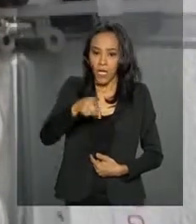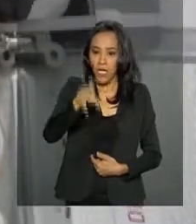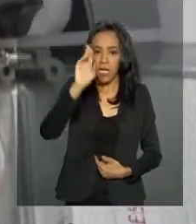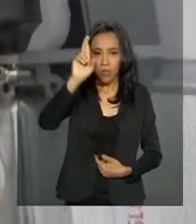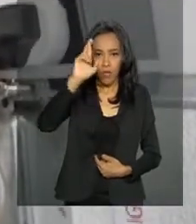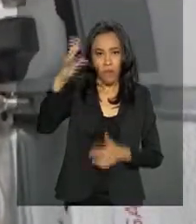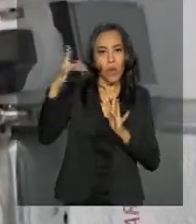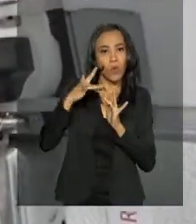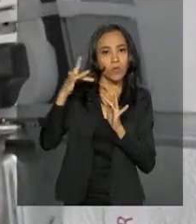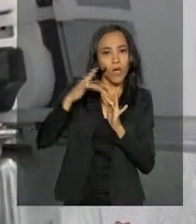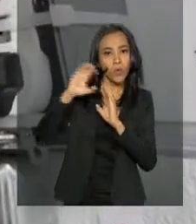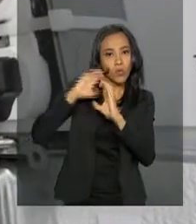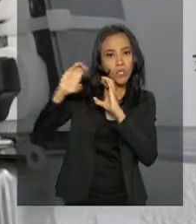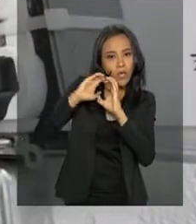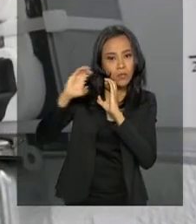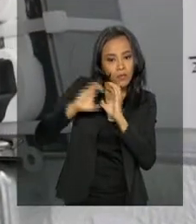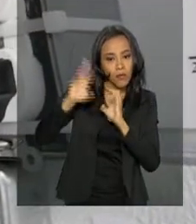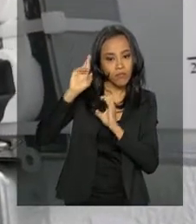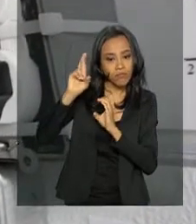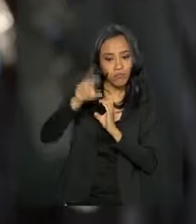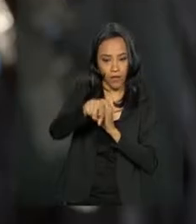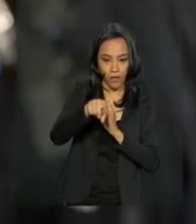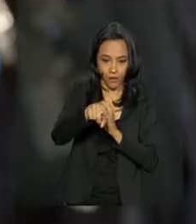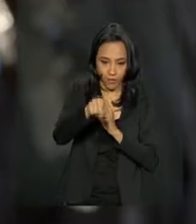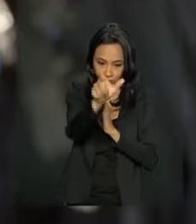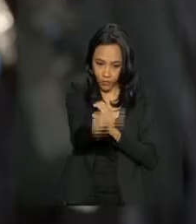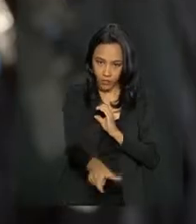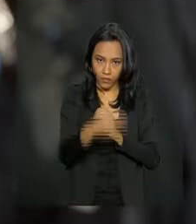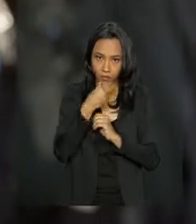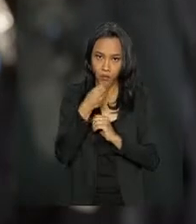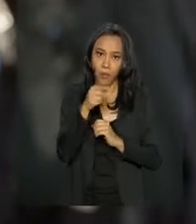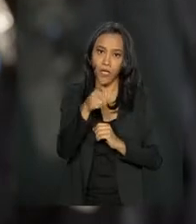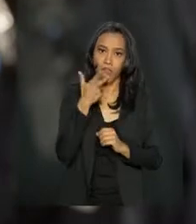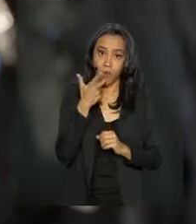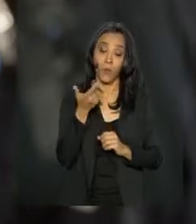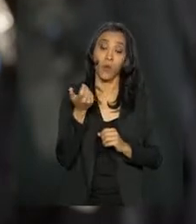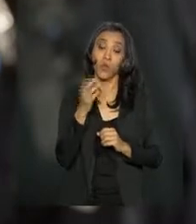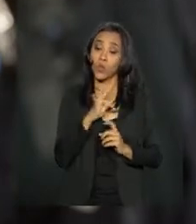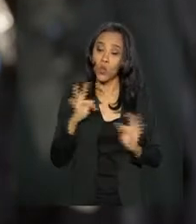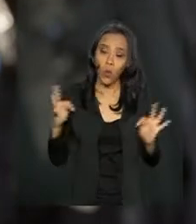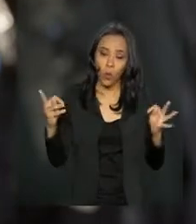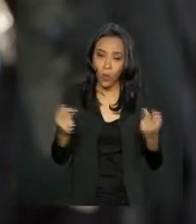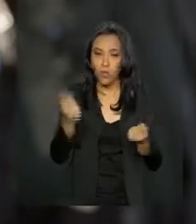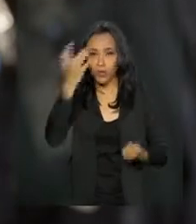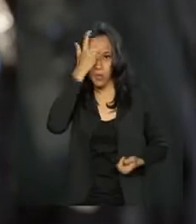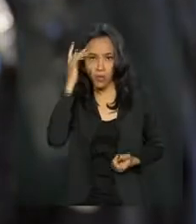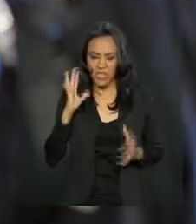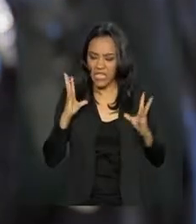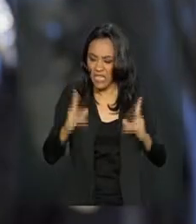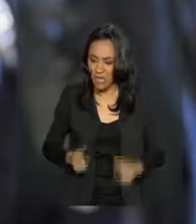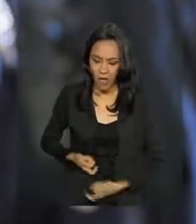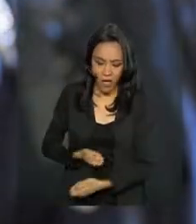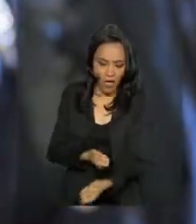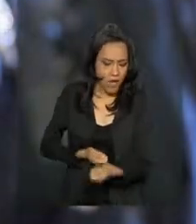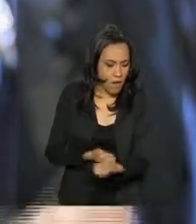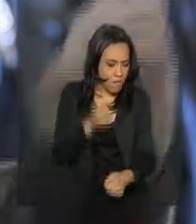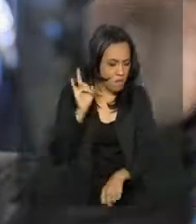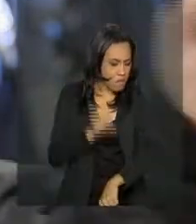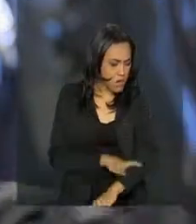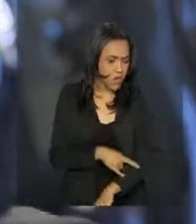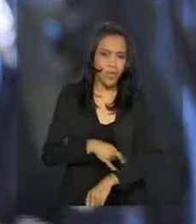comunicações da estação, mas fazia de tudo. Todo mundo aqui limpa, desde o banheiro,